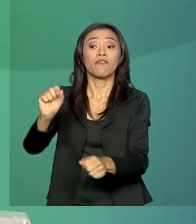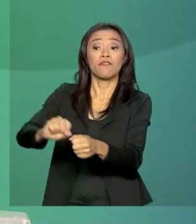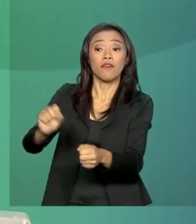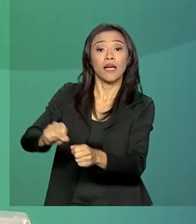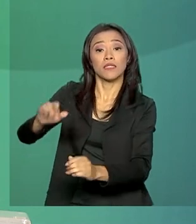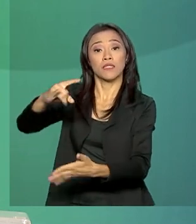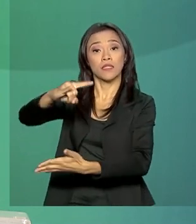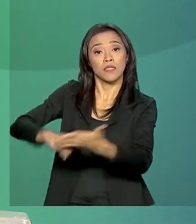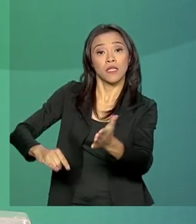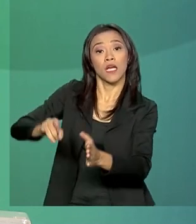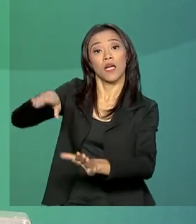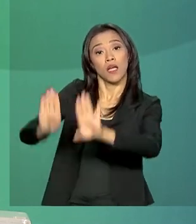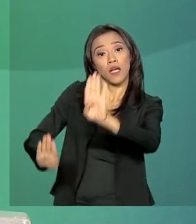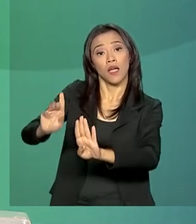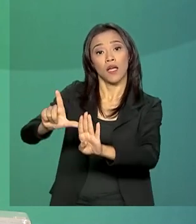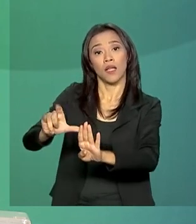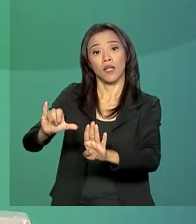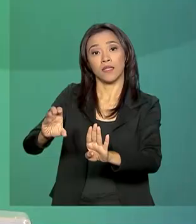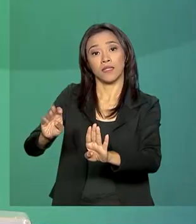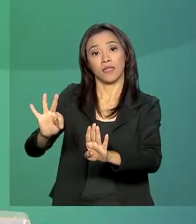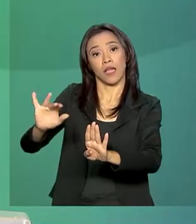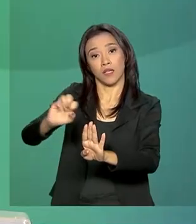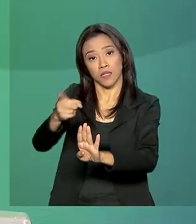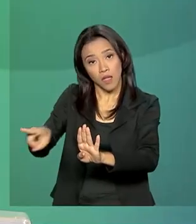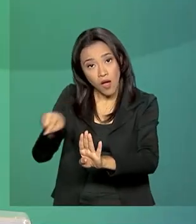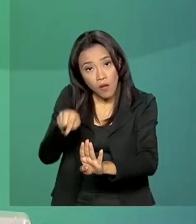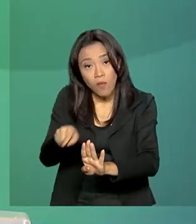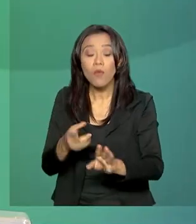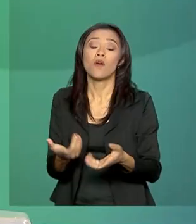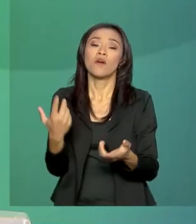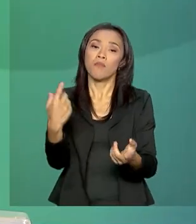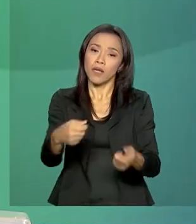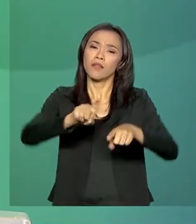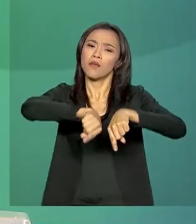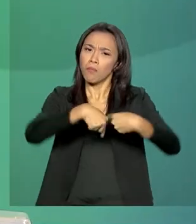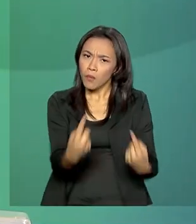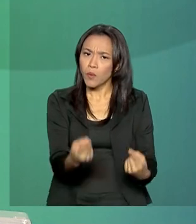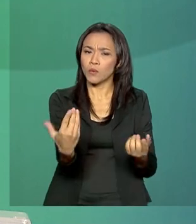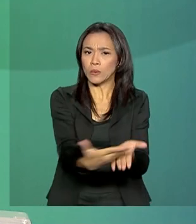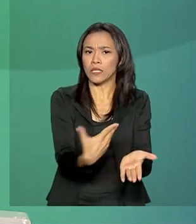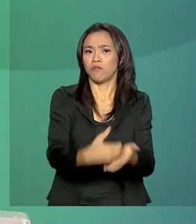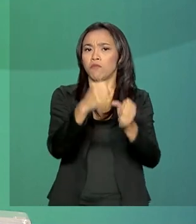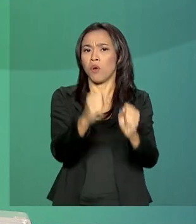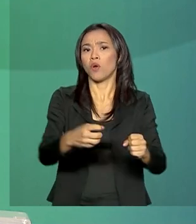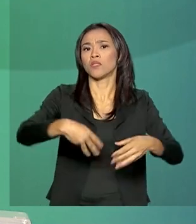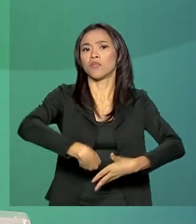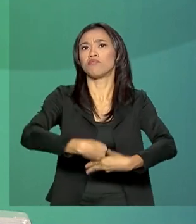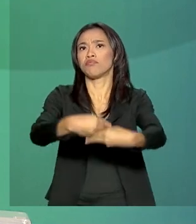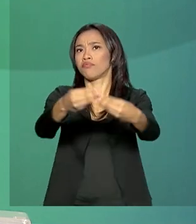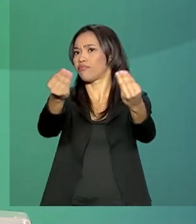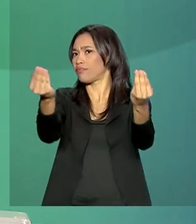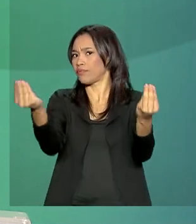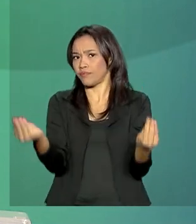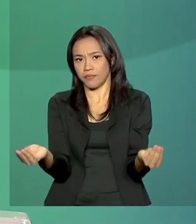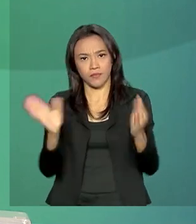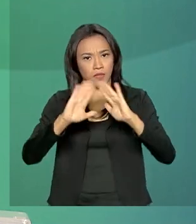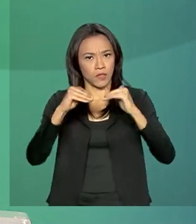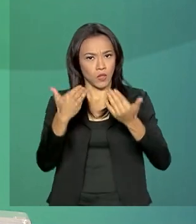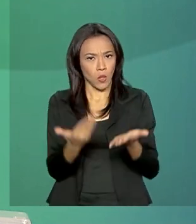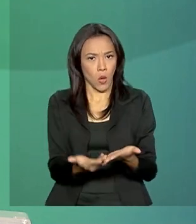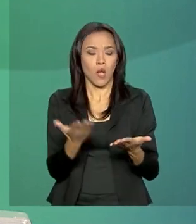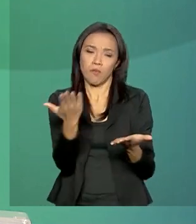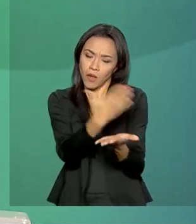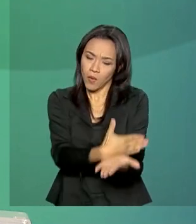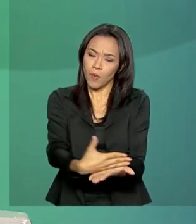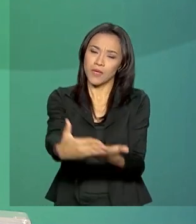estão sendo, as aquisições estão sendo feitas agora, para que os livros possam ser distribuídos e o início do ano